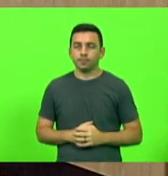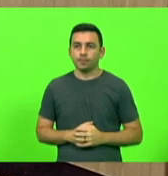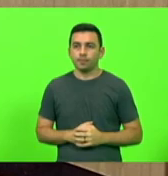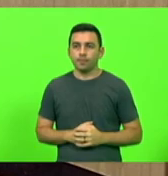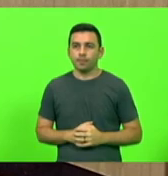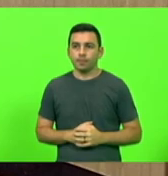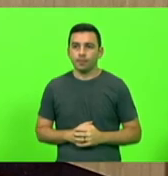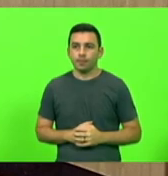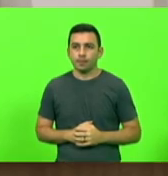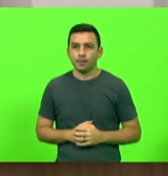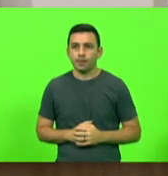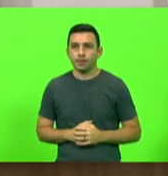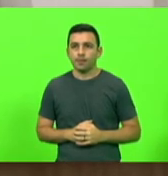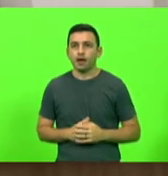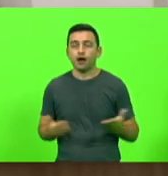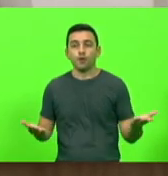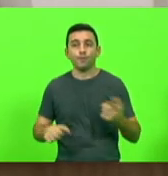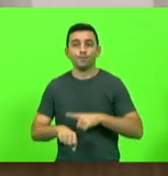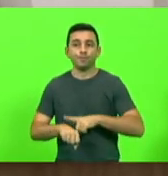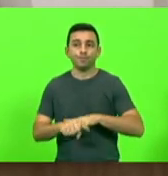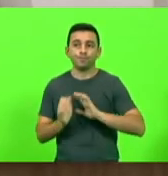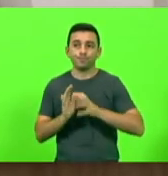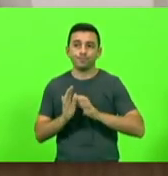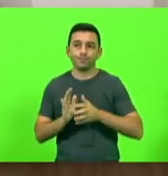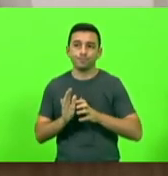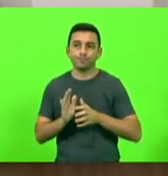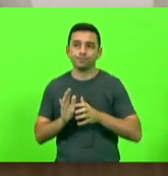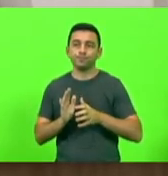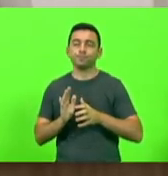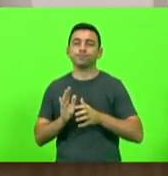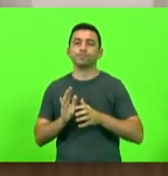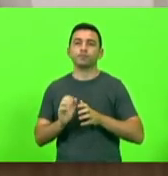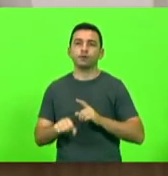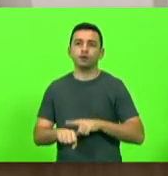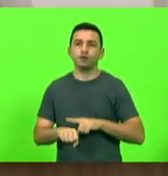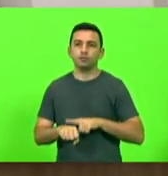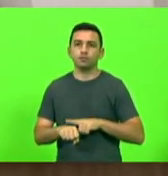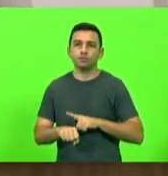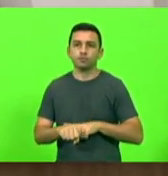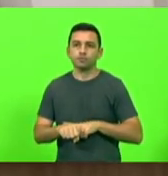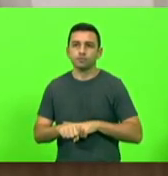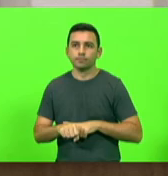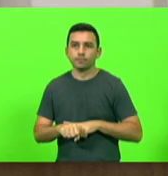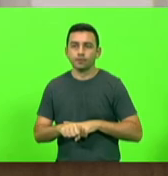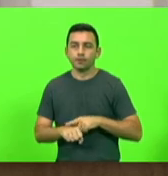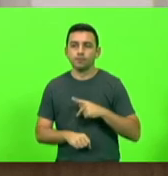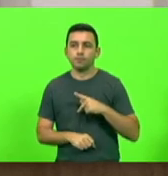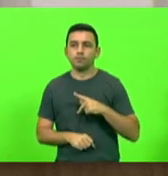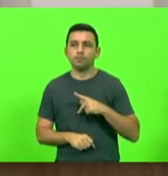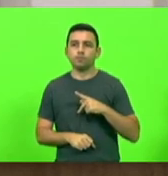Ainda no horário destinado aos partidos políticos, o horário agora é do Podemos.